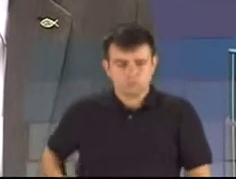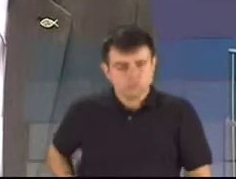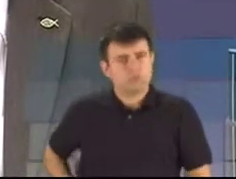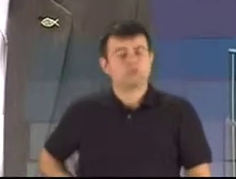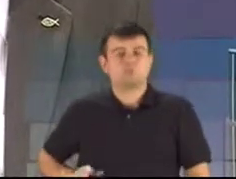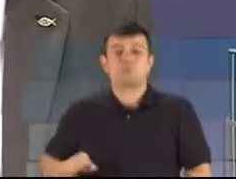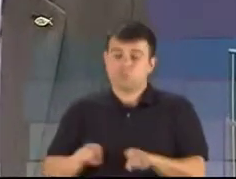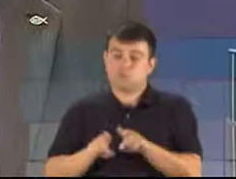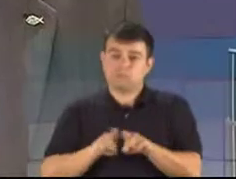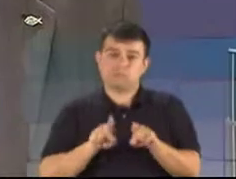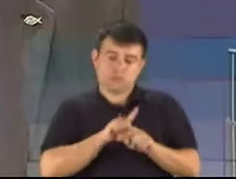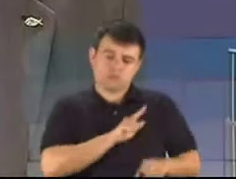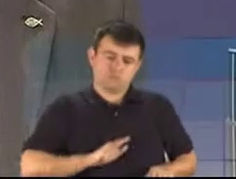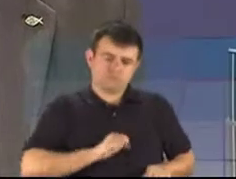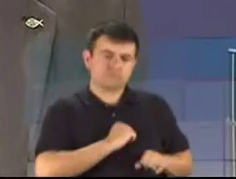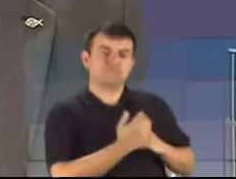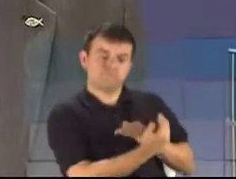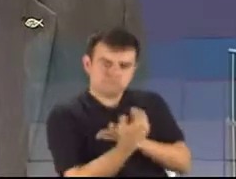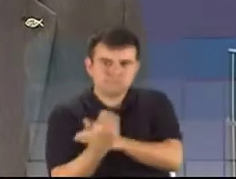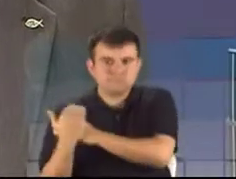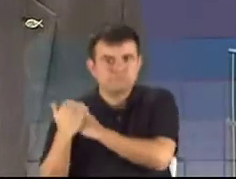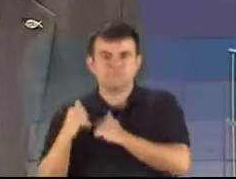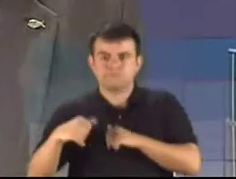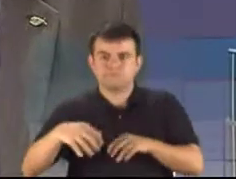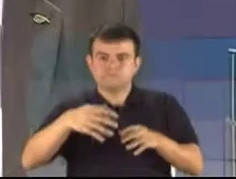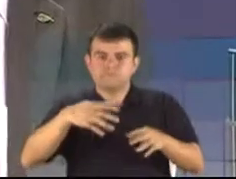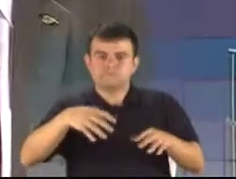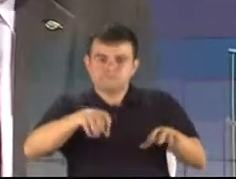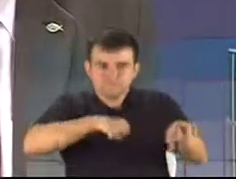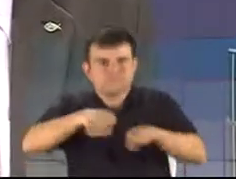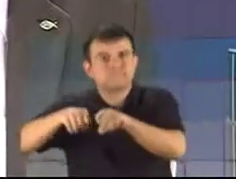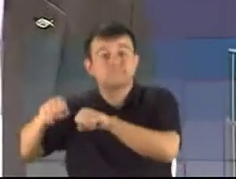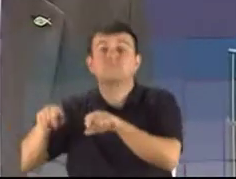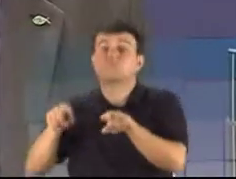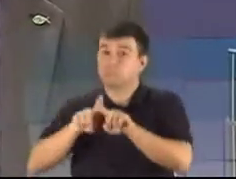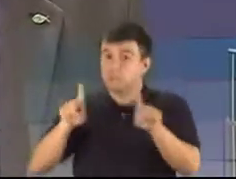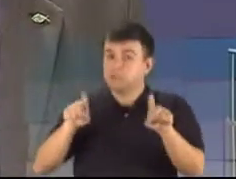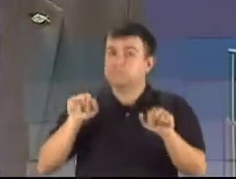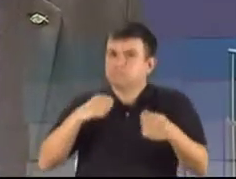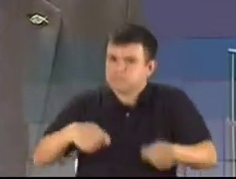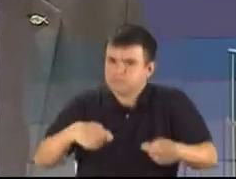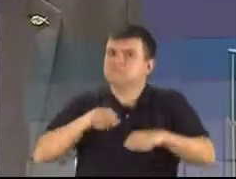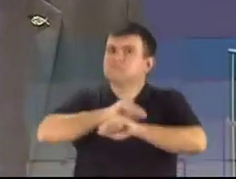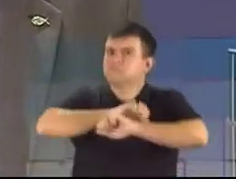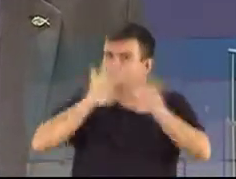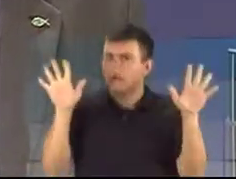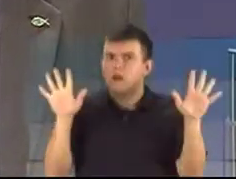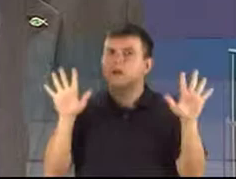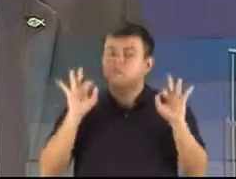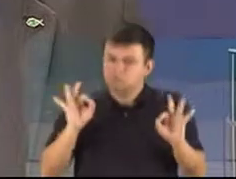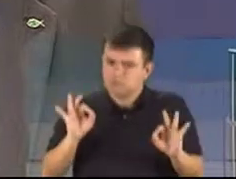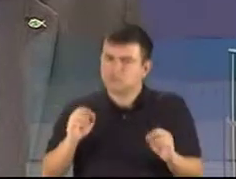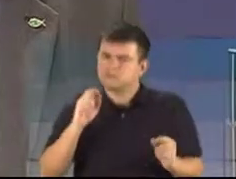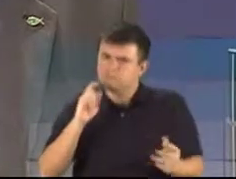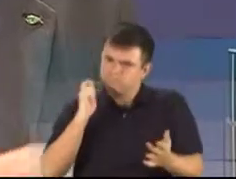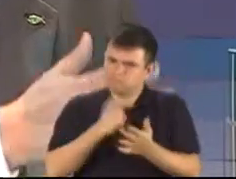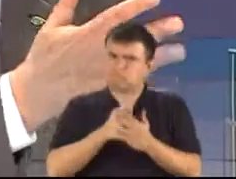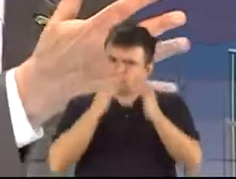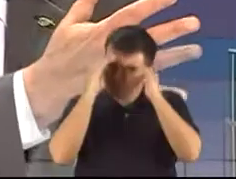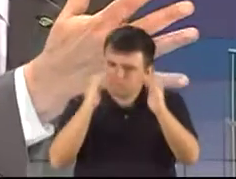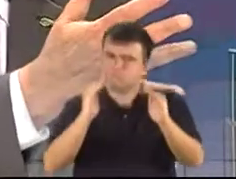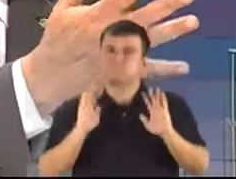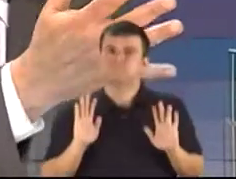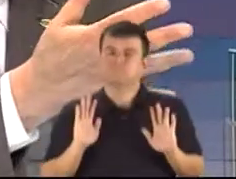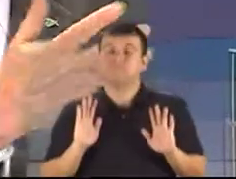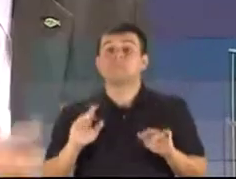próprio executivo. Agora, tem que ser uma coisa séria, uma coisa transparente e uma coisa para cumprir. Agora, esse governo aí tem, inclusive, esse tal de